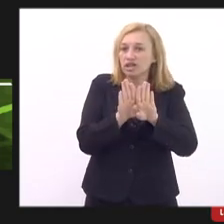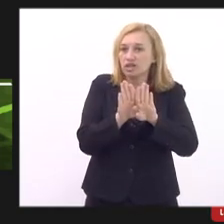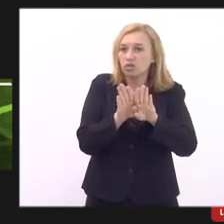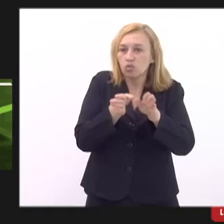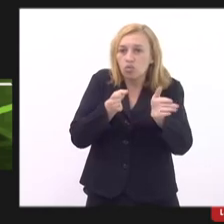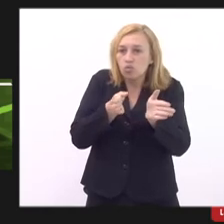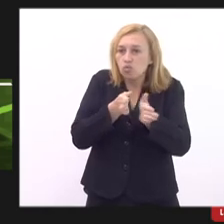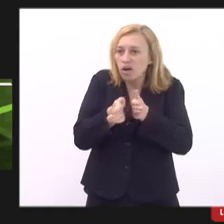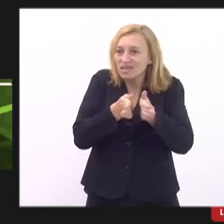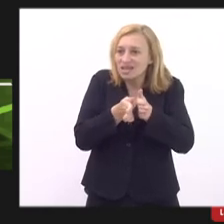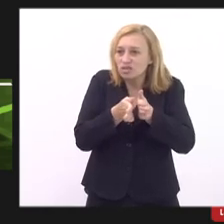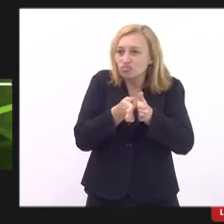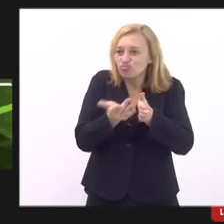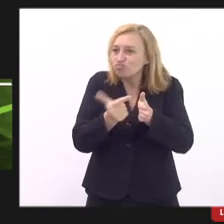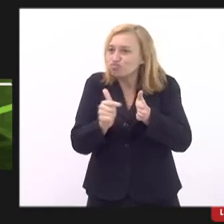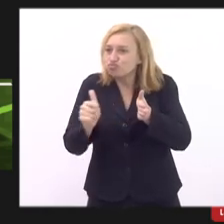comprometido